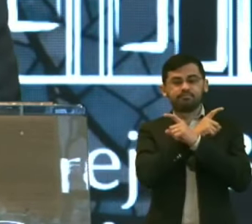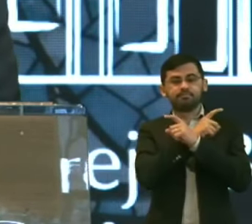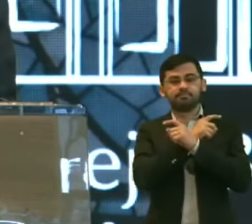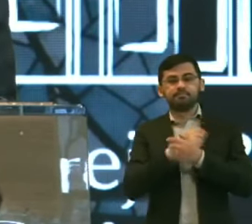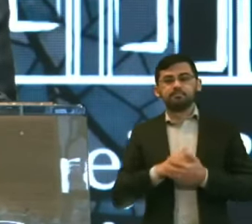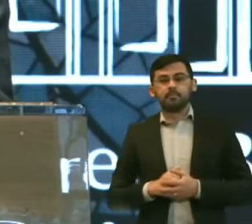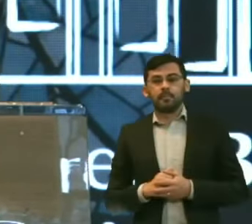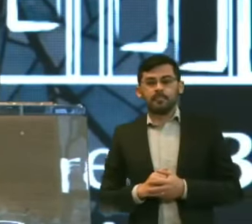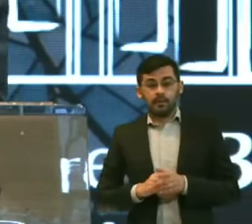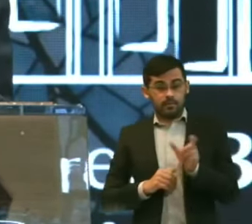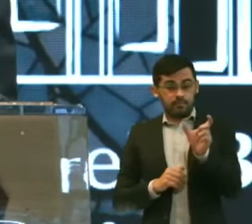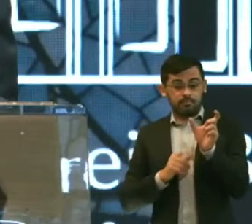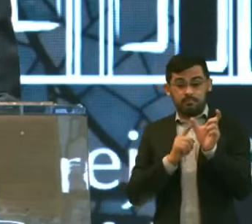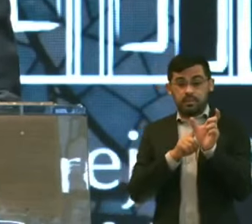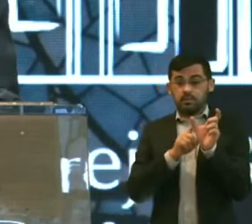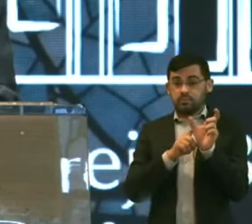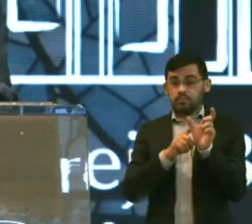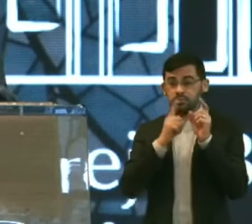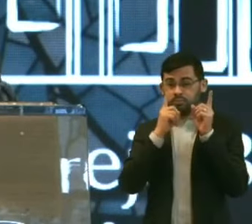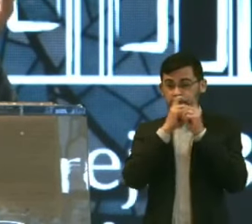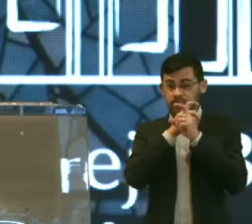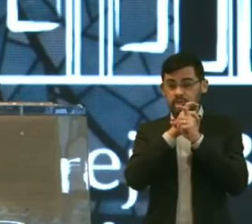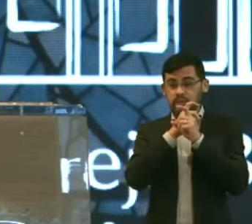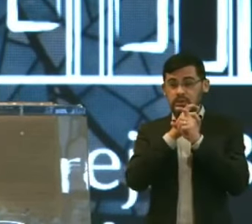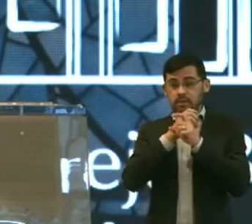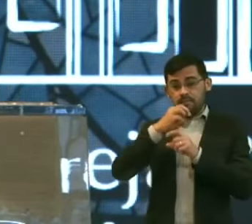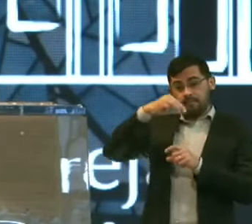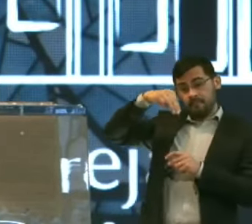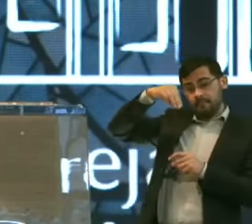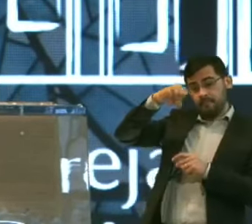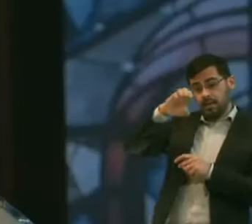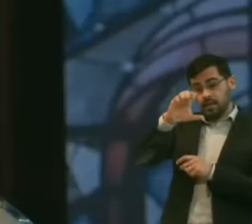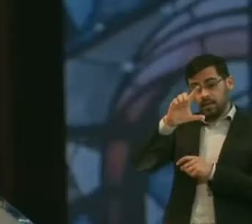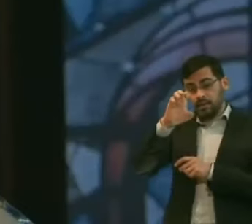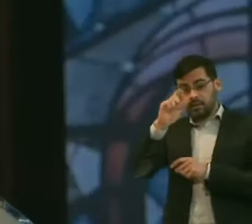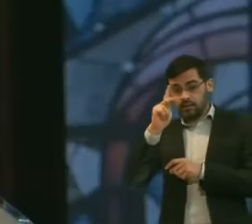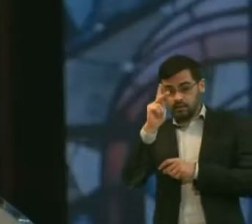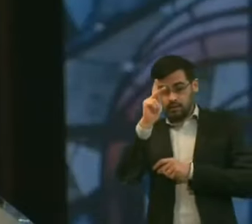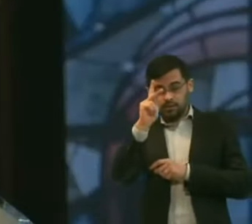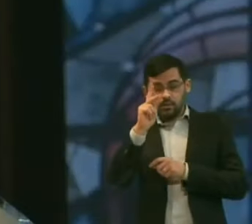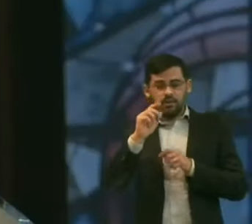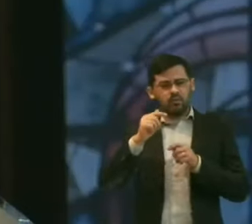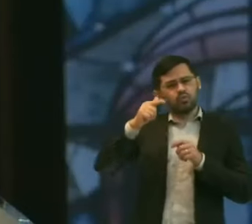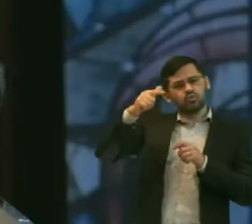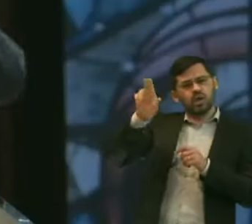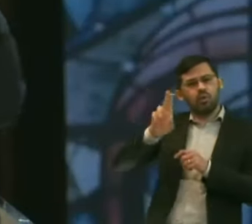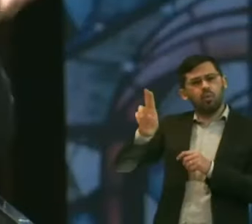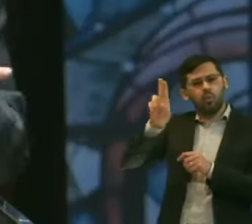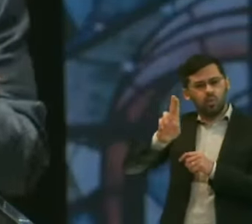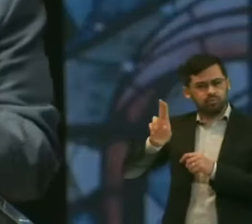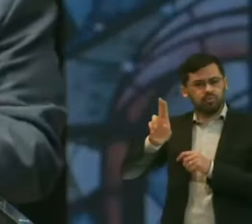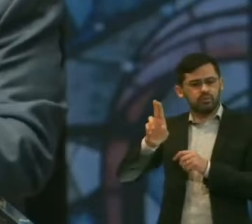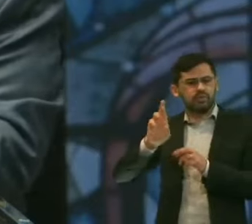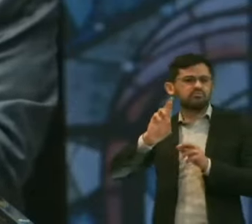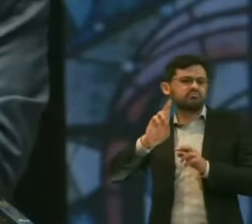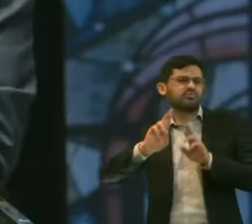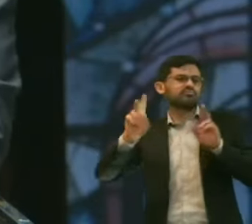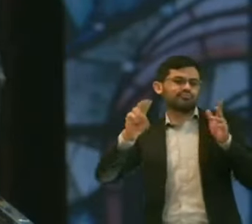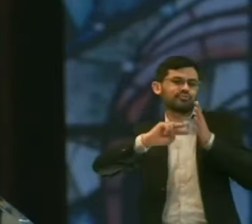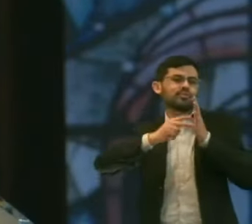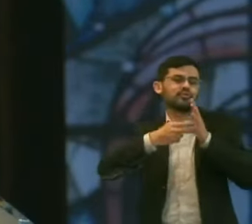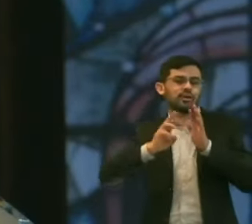A palavra rei Na língua hebraica É meleque E ele vai usar Uma outra palavra Que não é rei